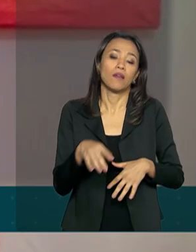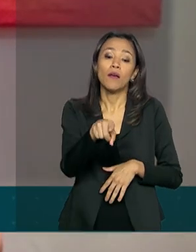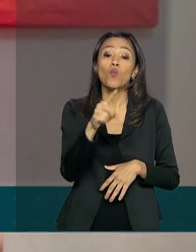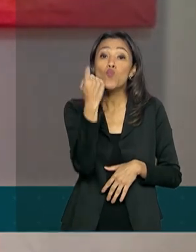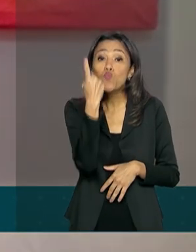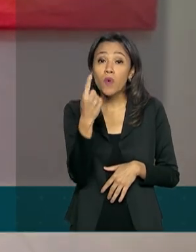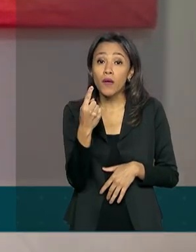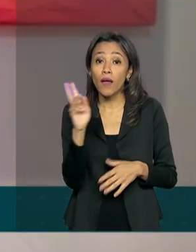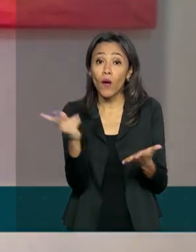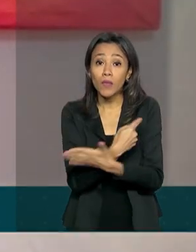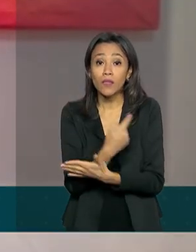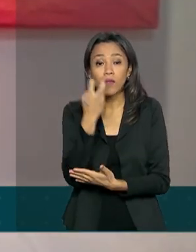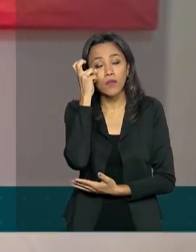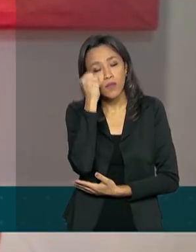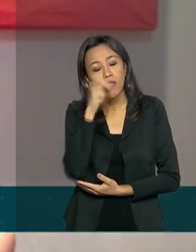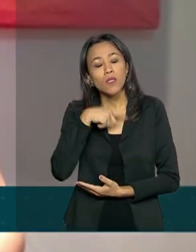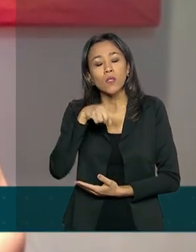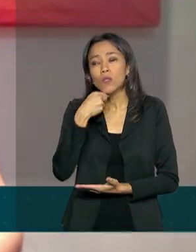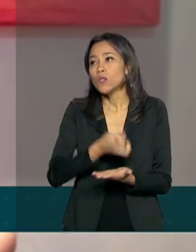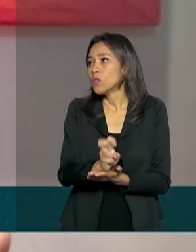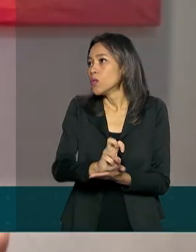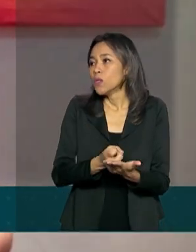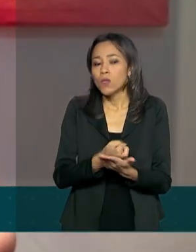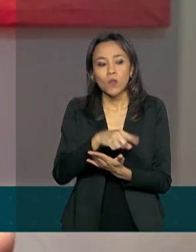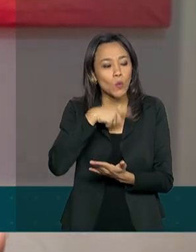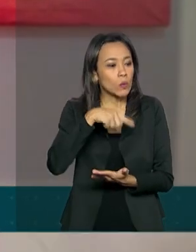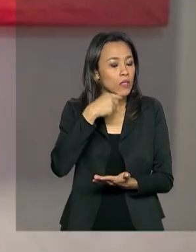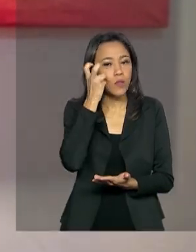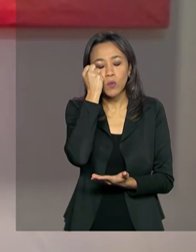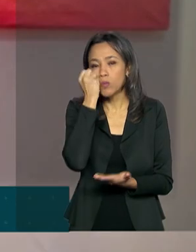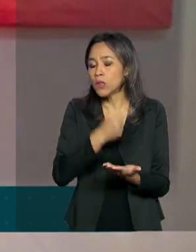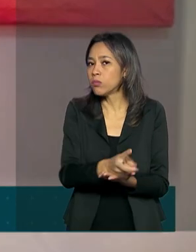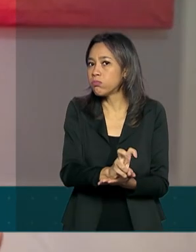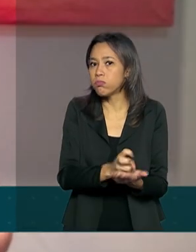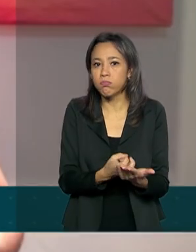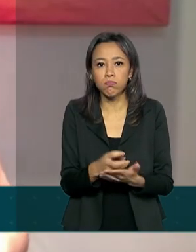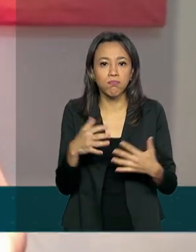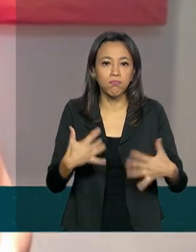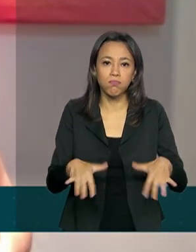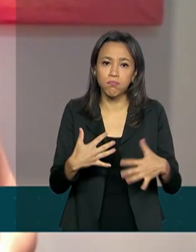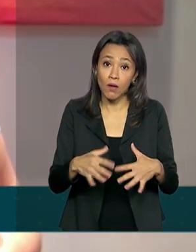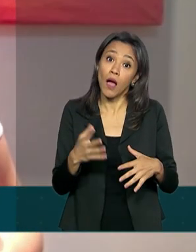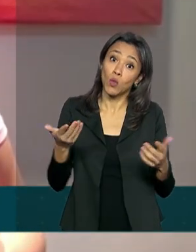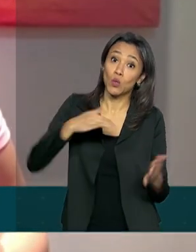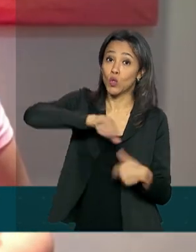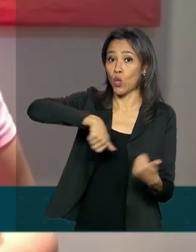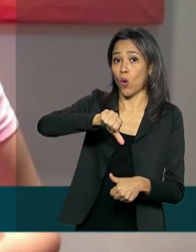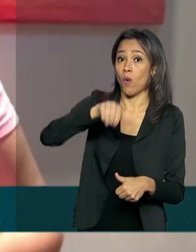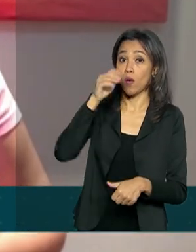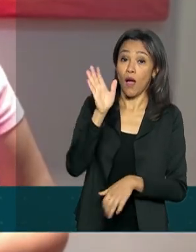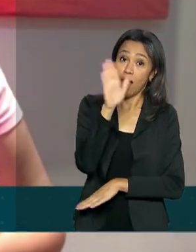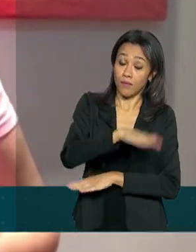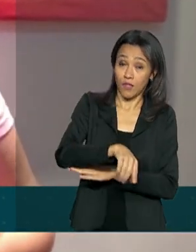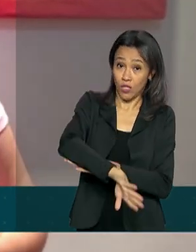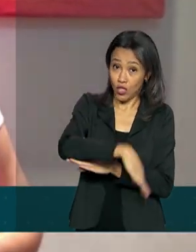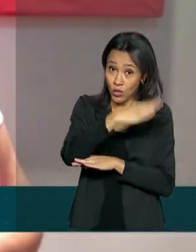meu quadro foi a questão da insônia. Então eu tenho trocado meus hábitos do sono mais na parte do dia, porque eu durmo